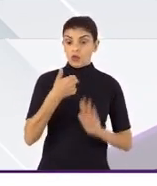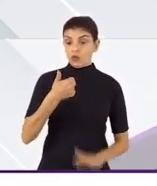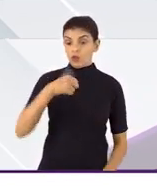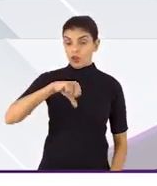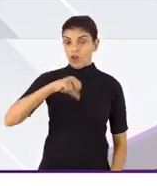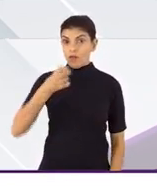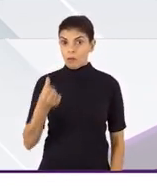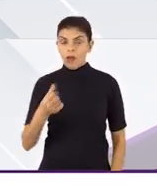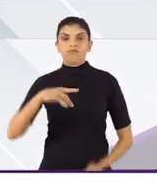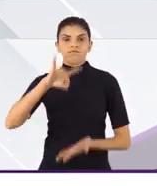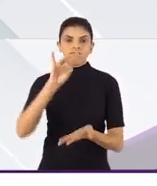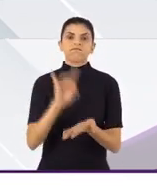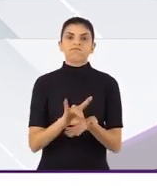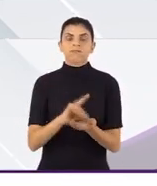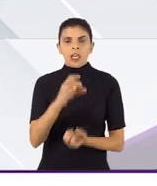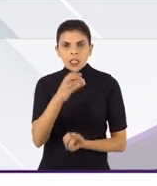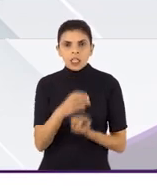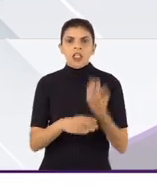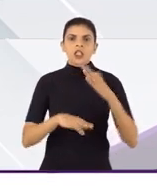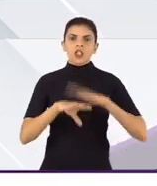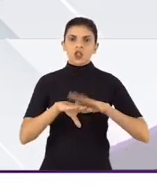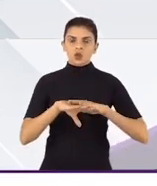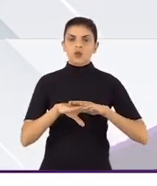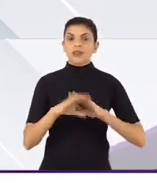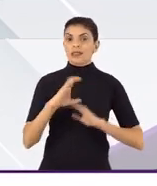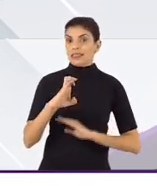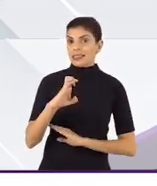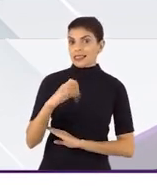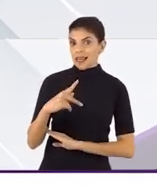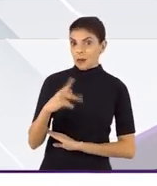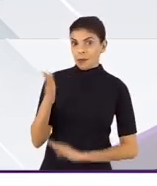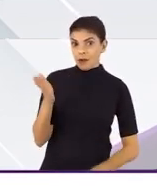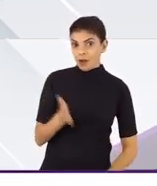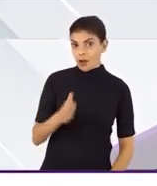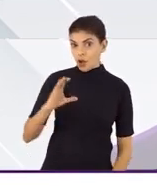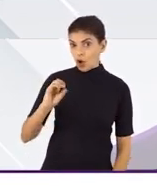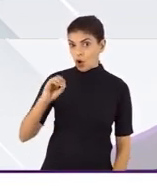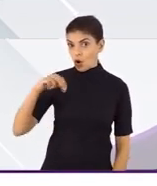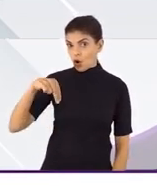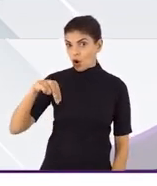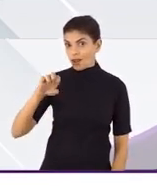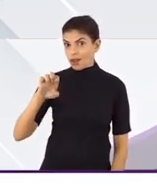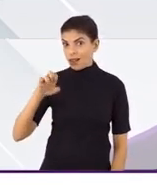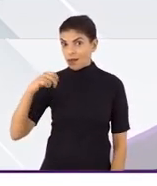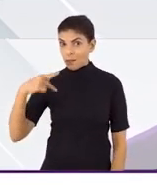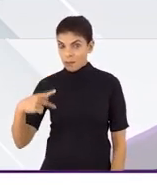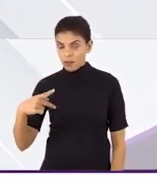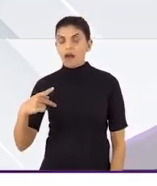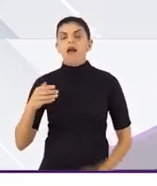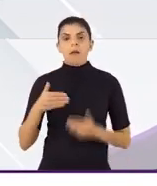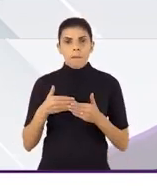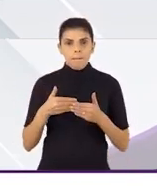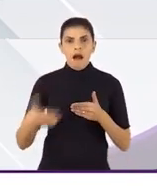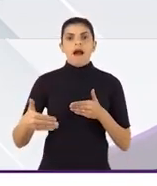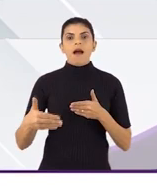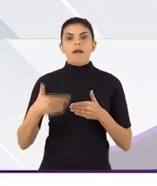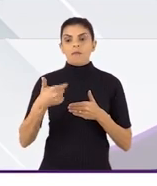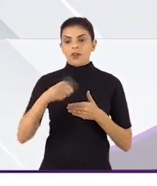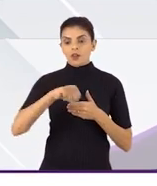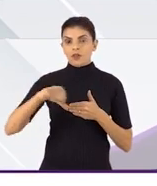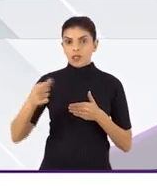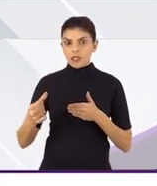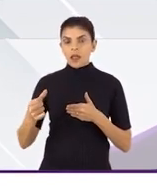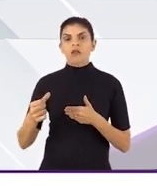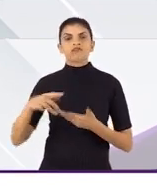que a resolução 196, que efetivamente cria o sistema CEP e Conep, e a partir de 1996,